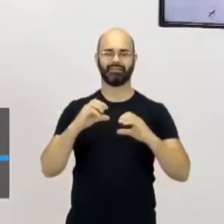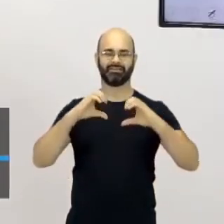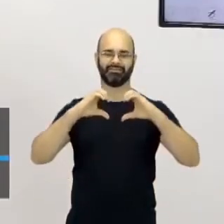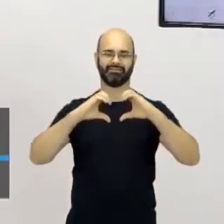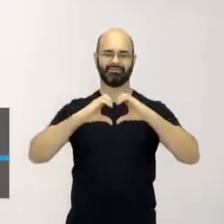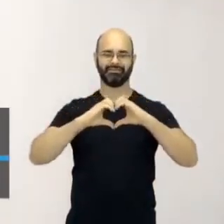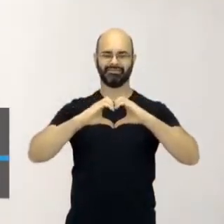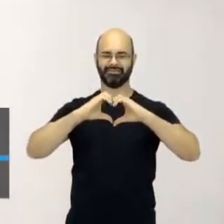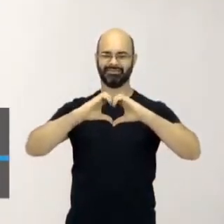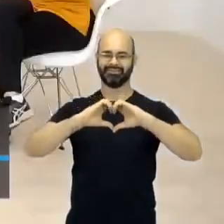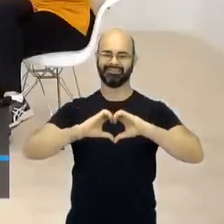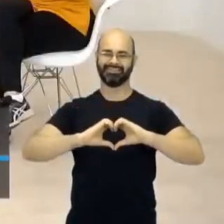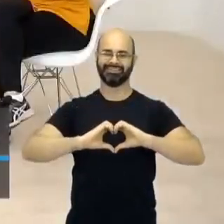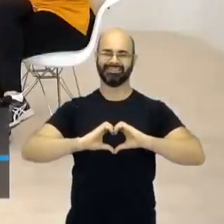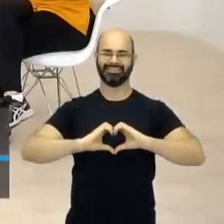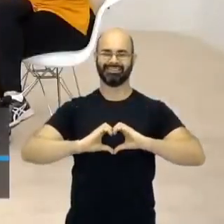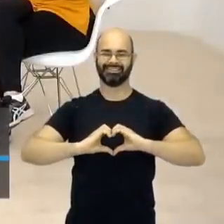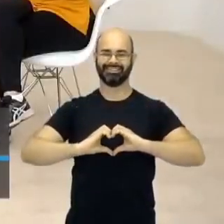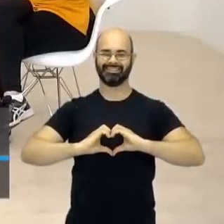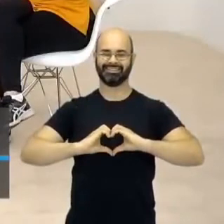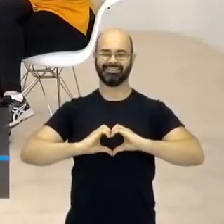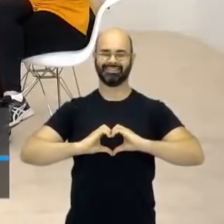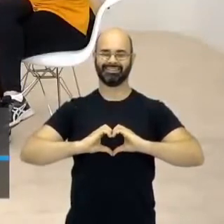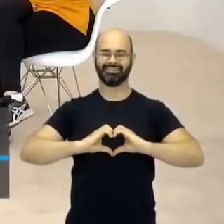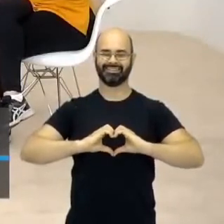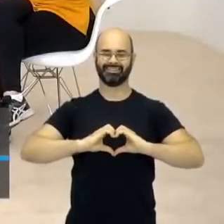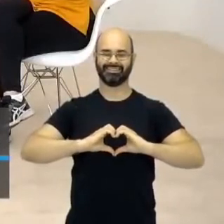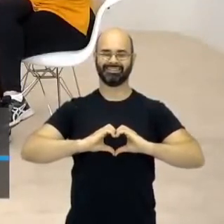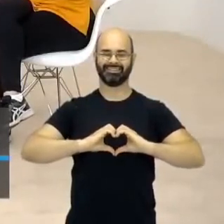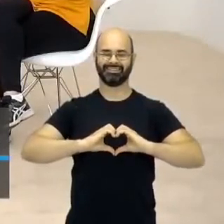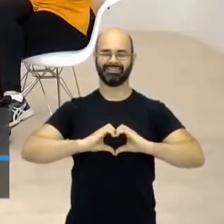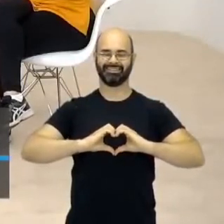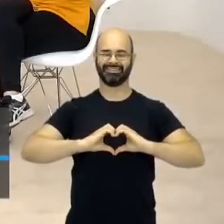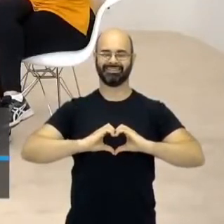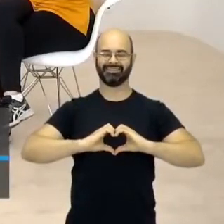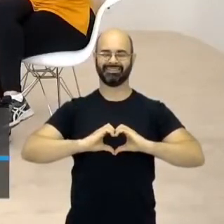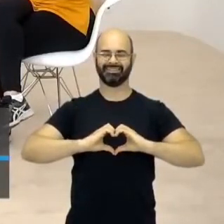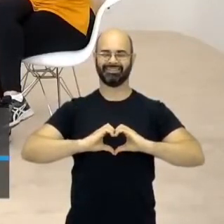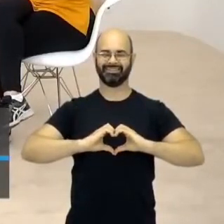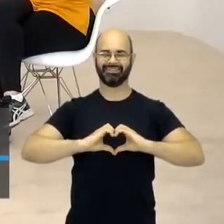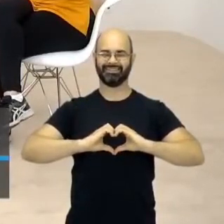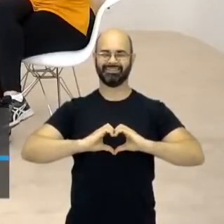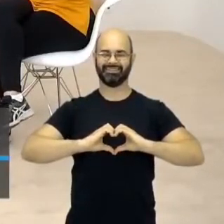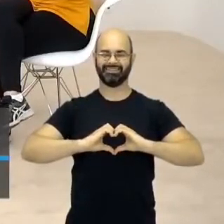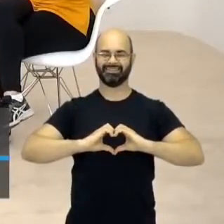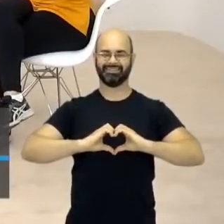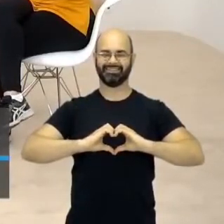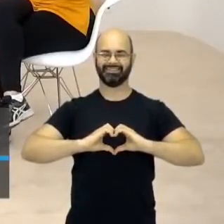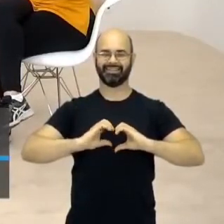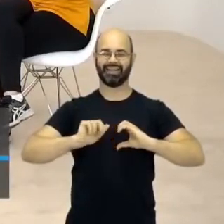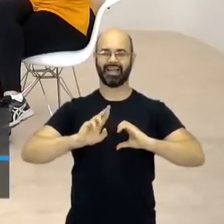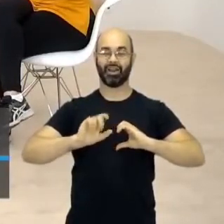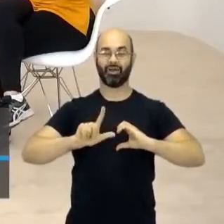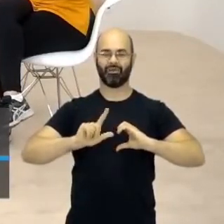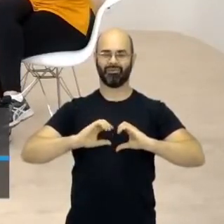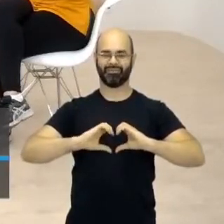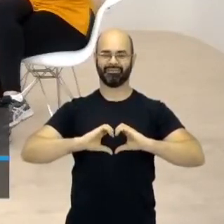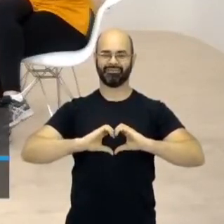maçã ou jaca? Jaca é muito grande, né? Beijos. Esse coração vai em homenagem a Carol, a nossa produtora, ela